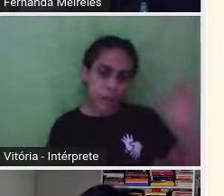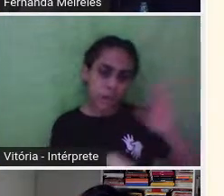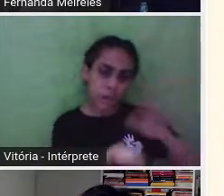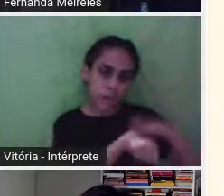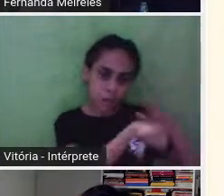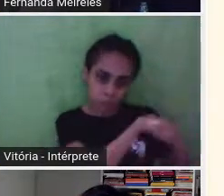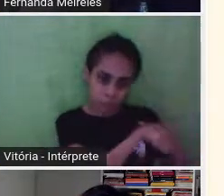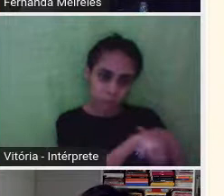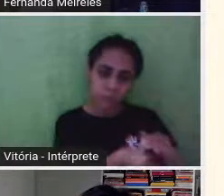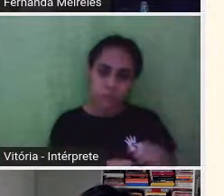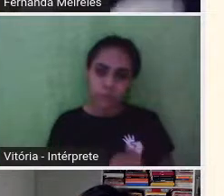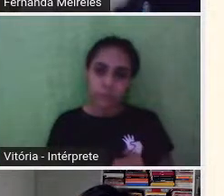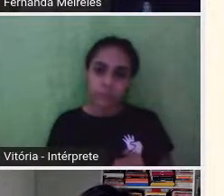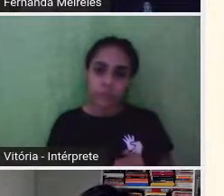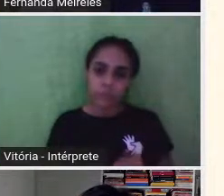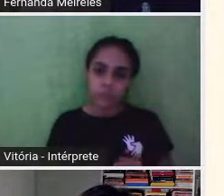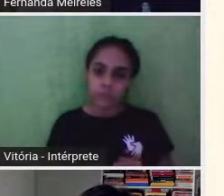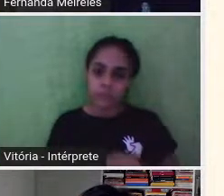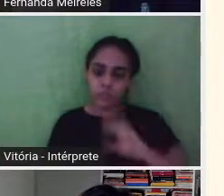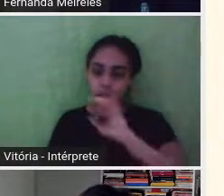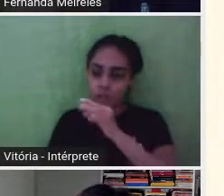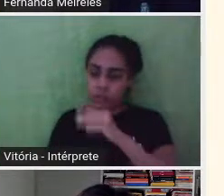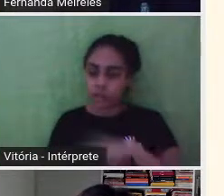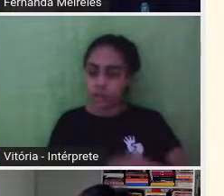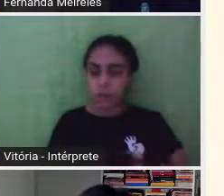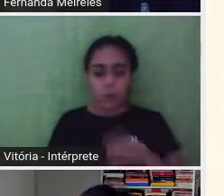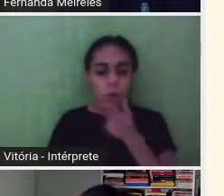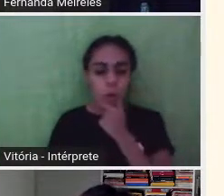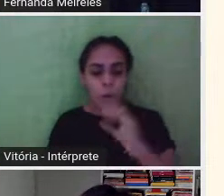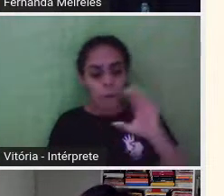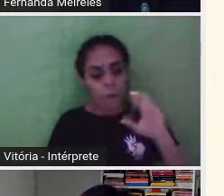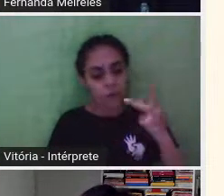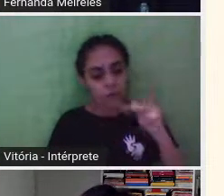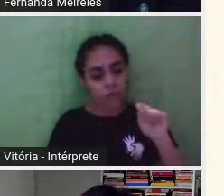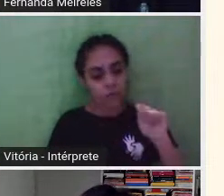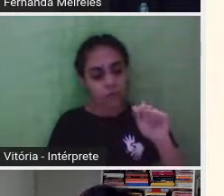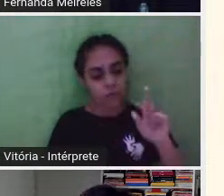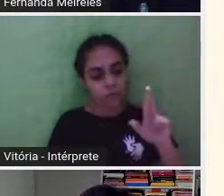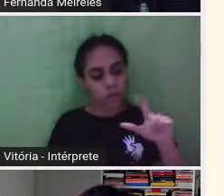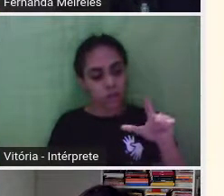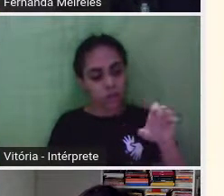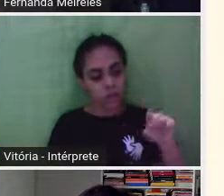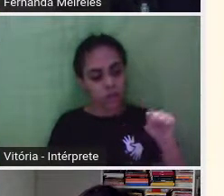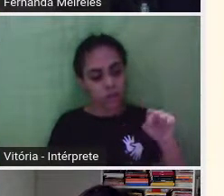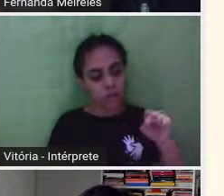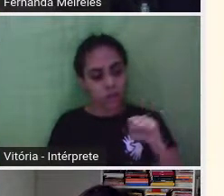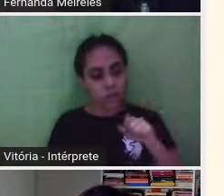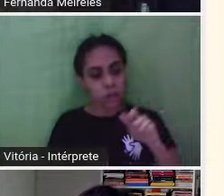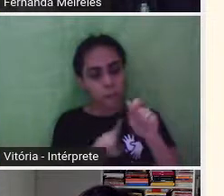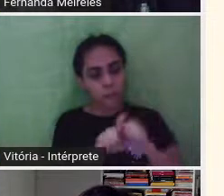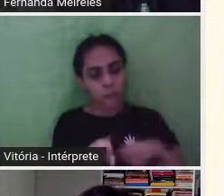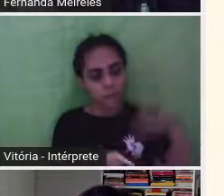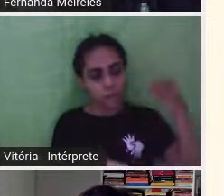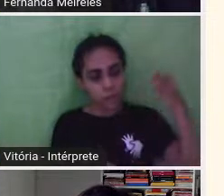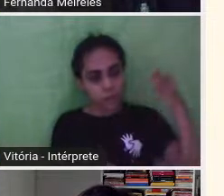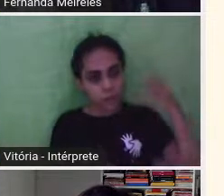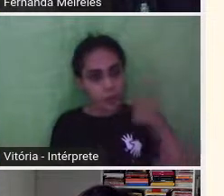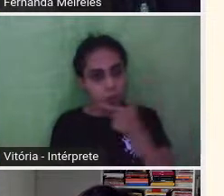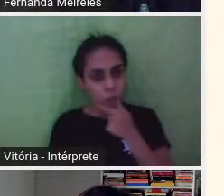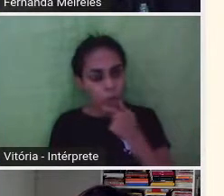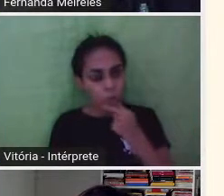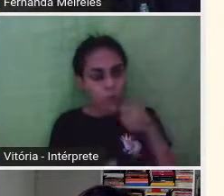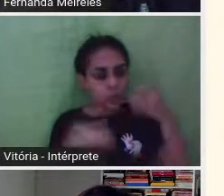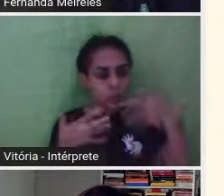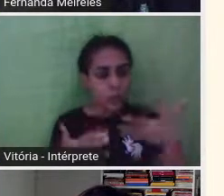veja, é isso mesmo. Quando o Charles participou do Travessias Literárias, mês passado, Aniversário de Fortaleza, ele falou do livro Aldeota,